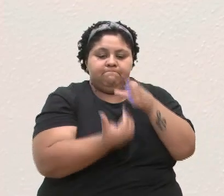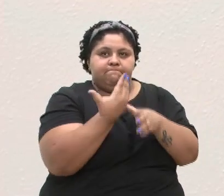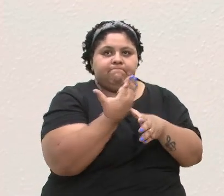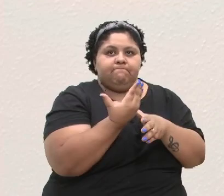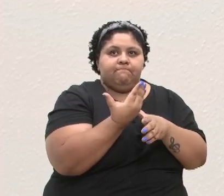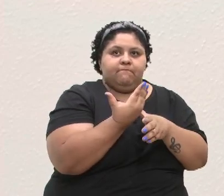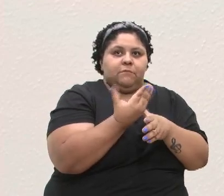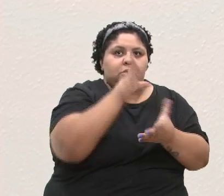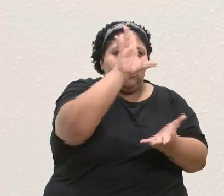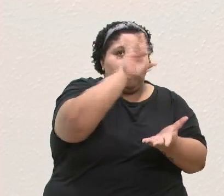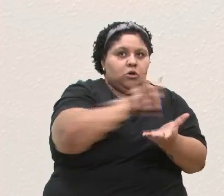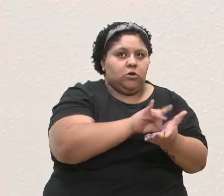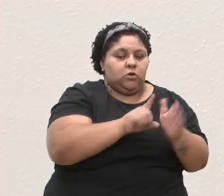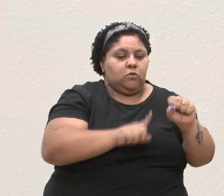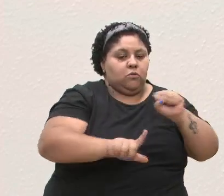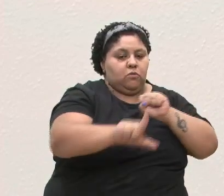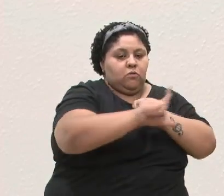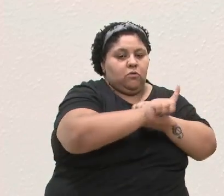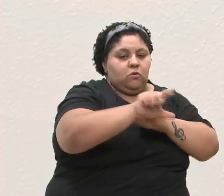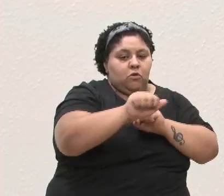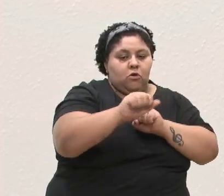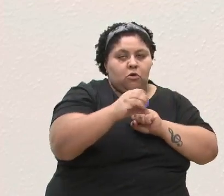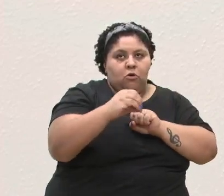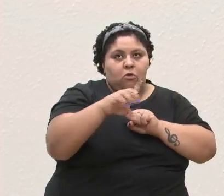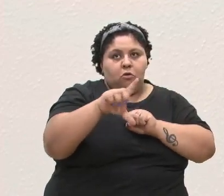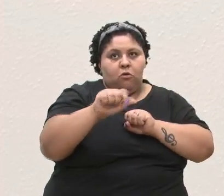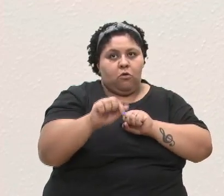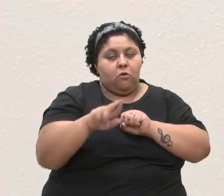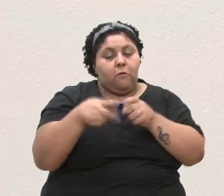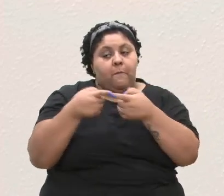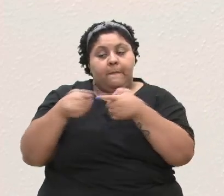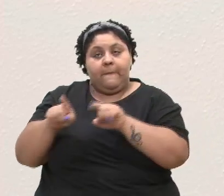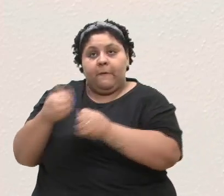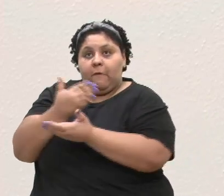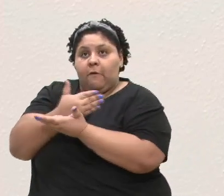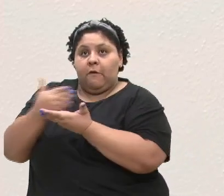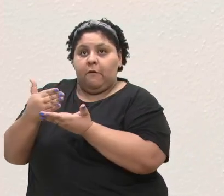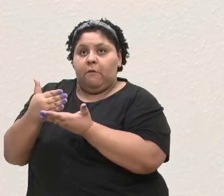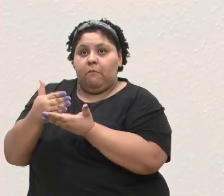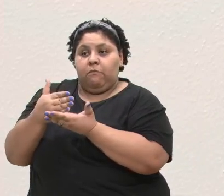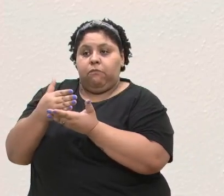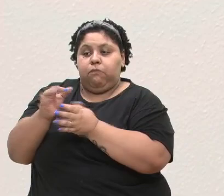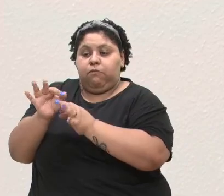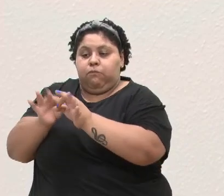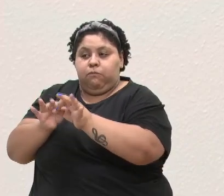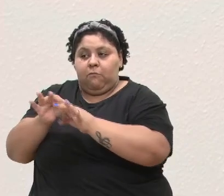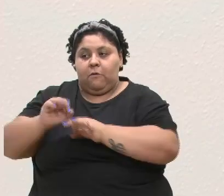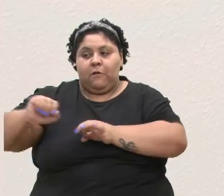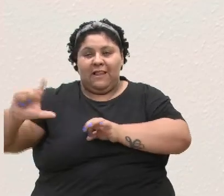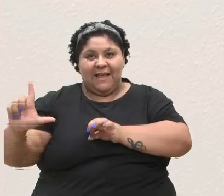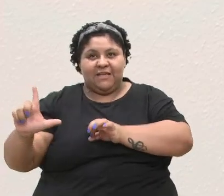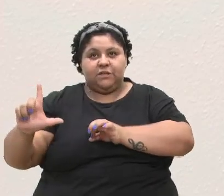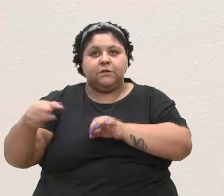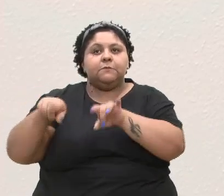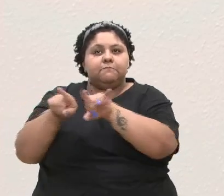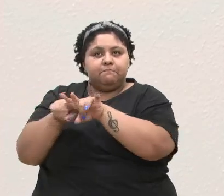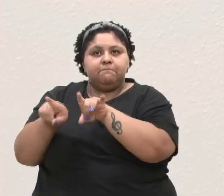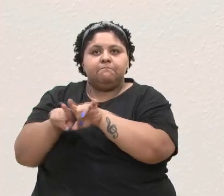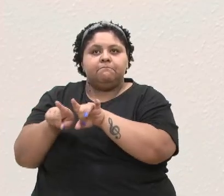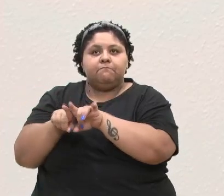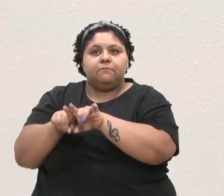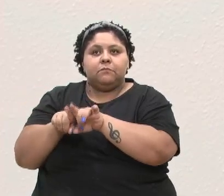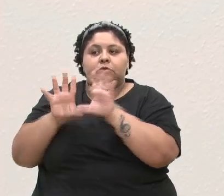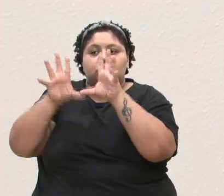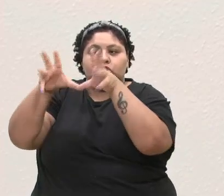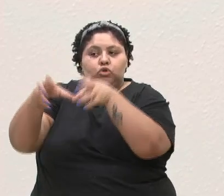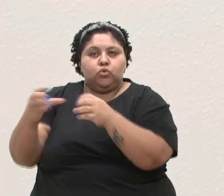original do loteamento solar Mazotti, mas sim a partir do seu alinhamento leste executado de forma integral